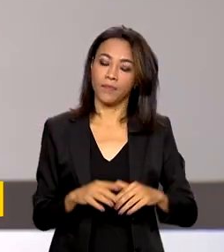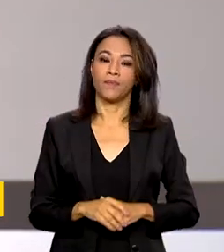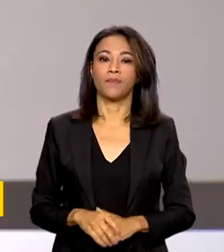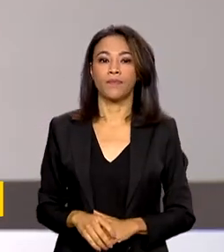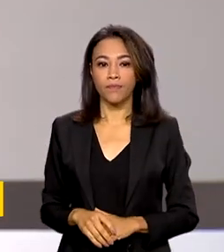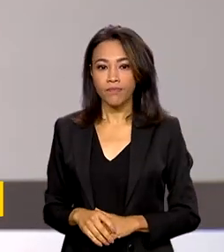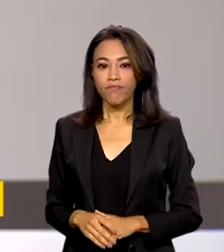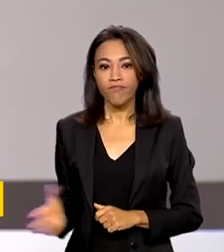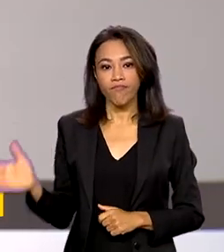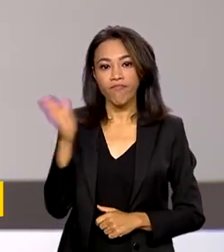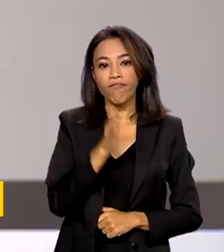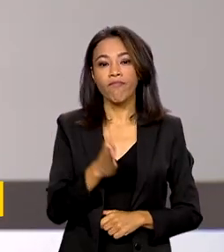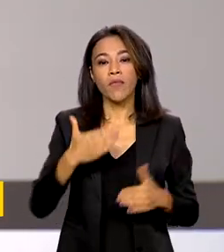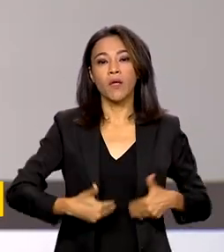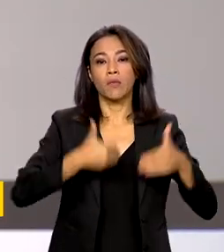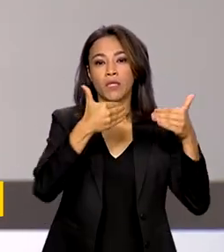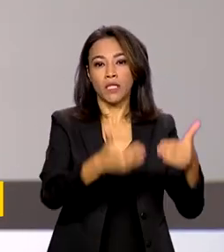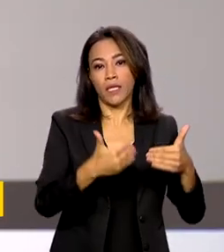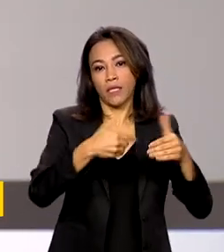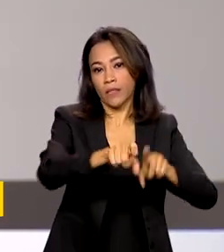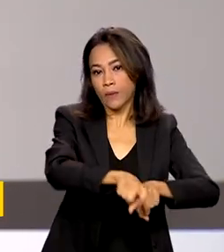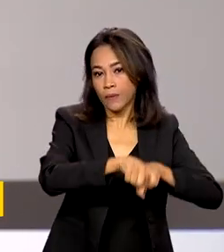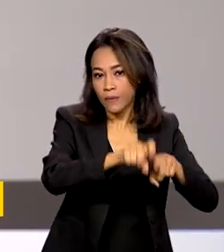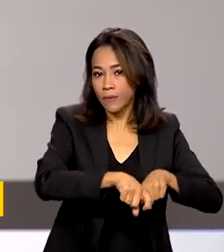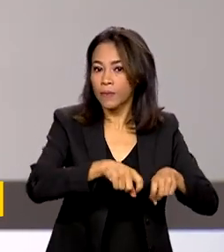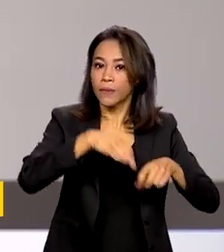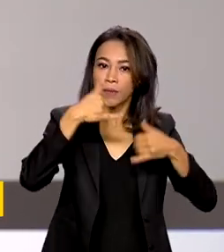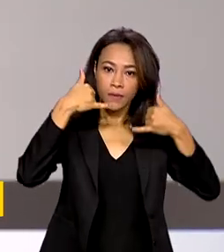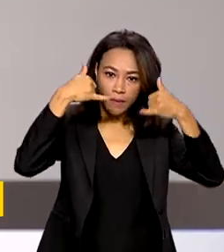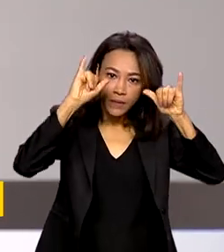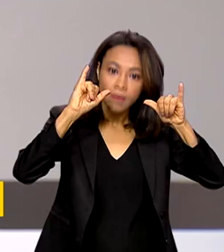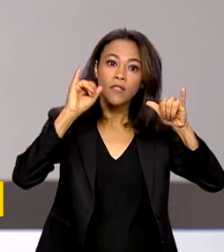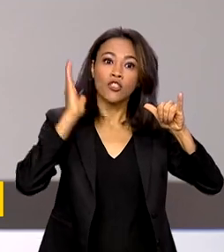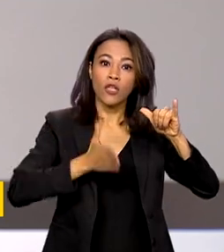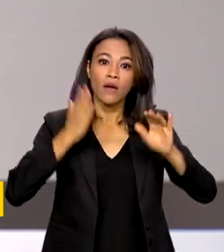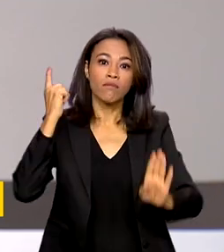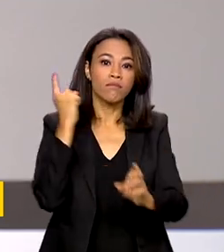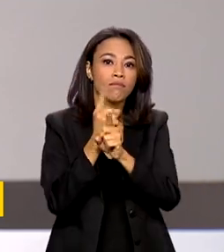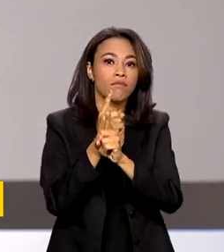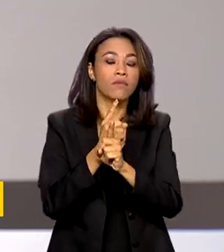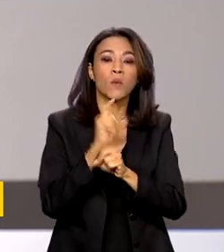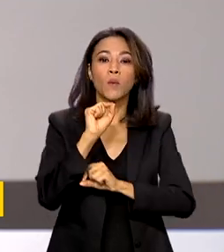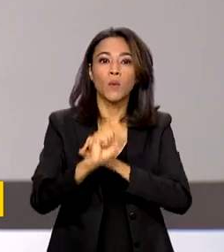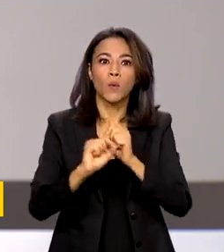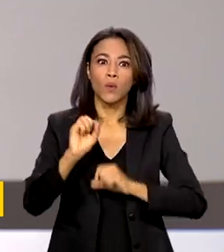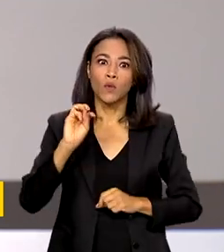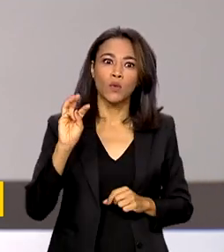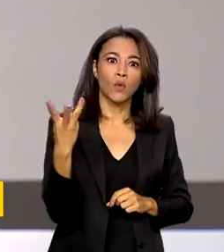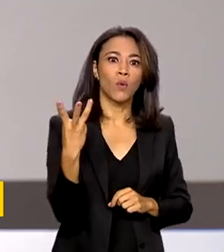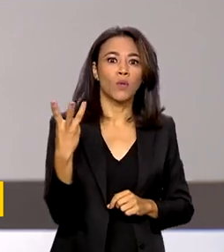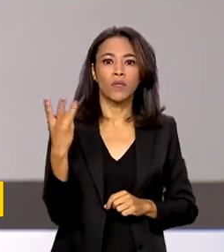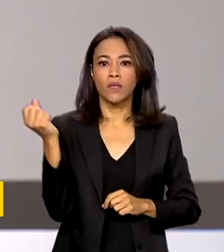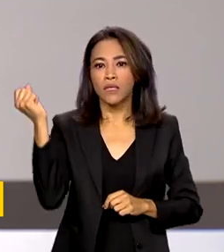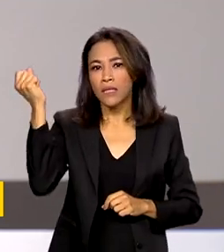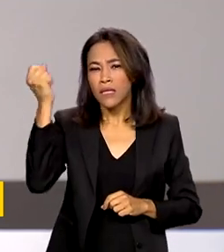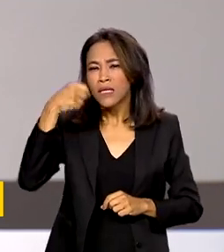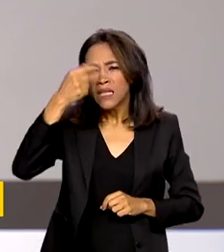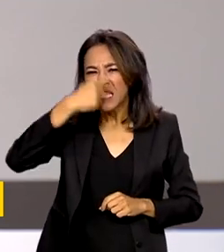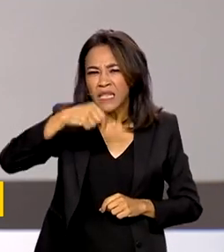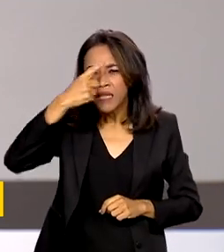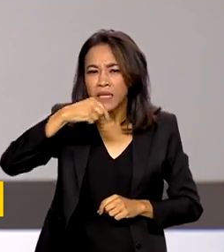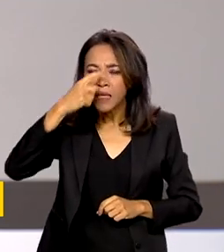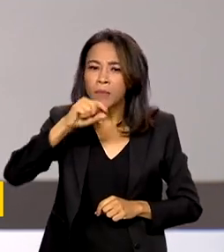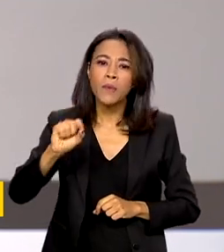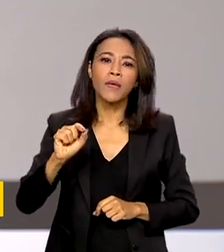E o Ministério da Agricultura e Pecuária informou que foram detectados dois casos de gripe aviária no Brasil. Ambos